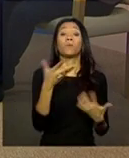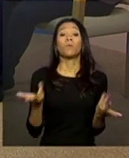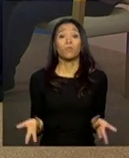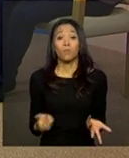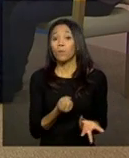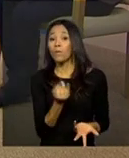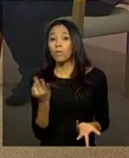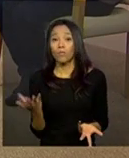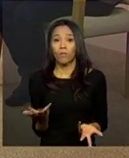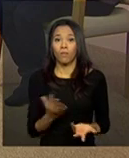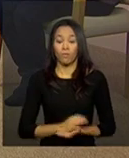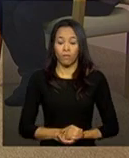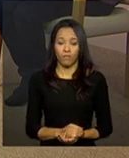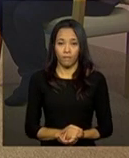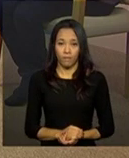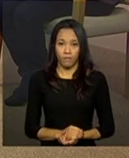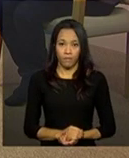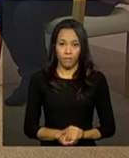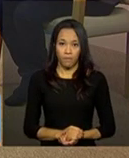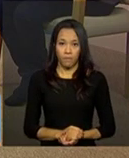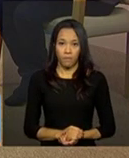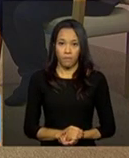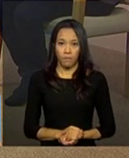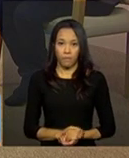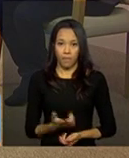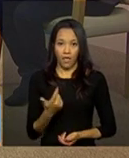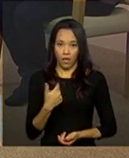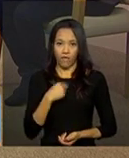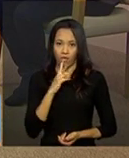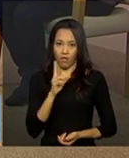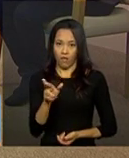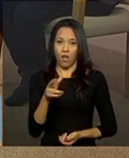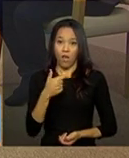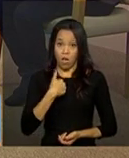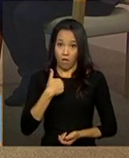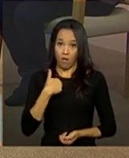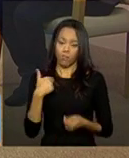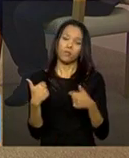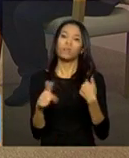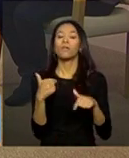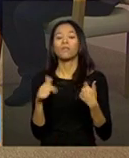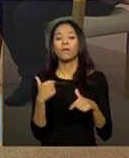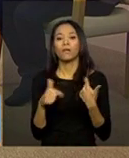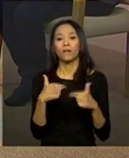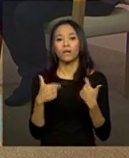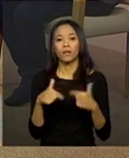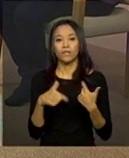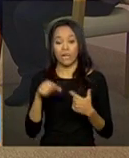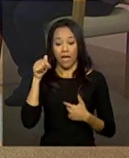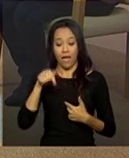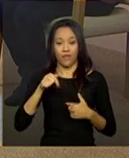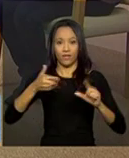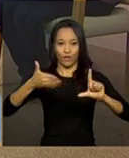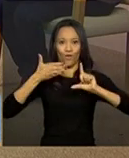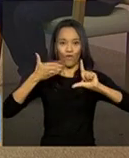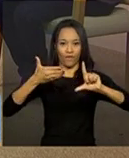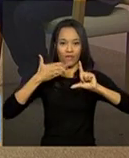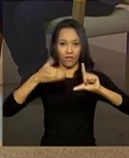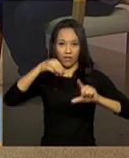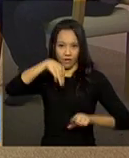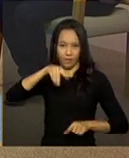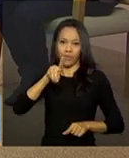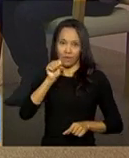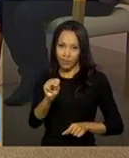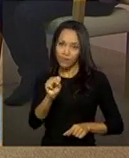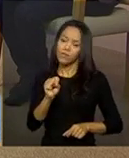Olha, eu trabalho na perspectiva de que, a partir dessa teleconferência, a gente consiga, de fato,